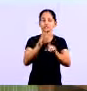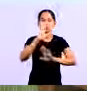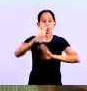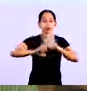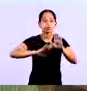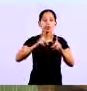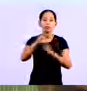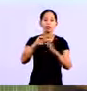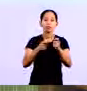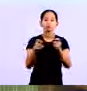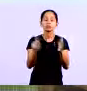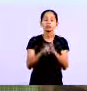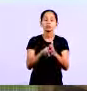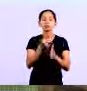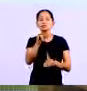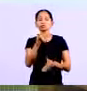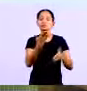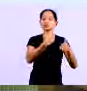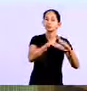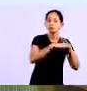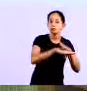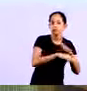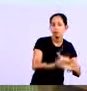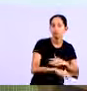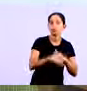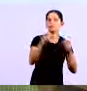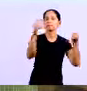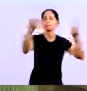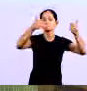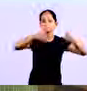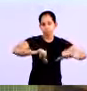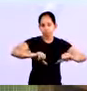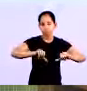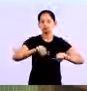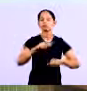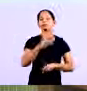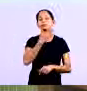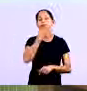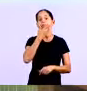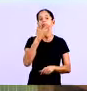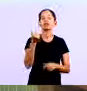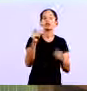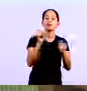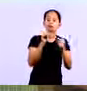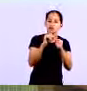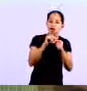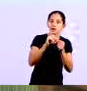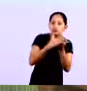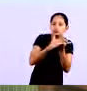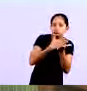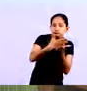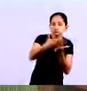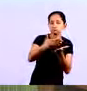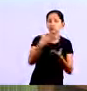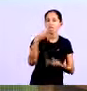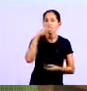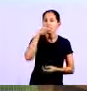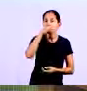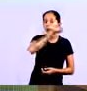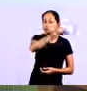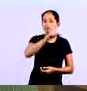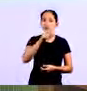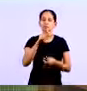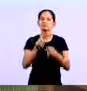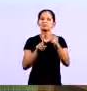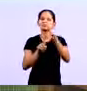ça isso E outro detalhe Quanto mais acumular, pior fica para você fazer Mais difícil é Então o ideal é que você inicie logo Se você não fez para